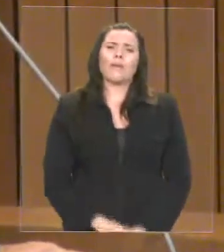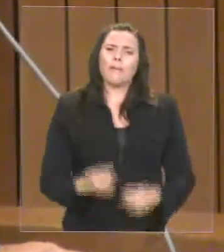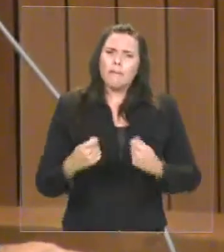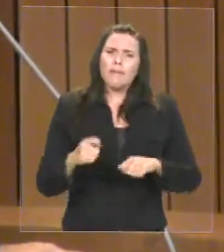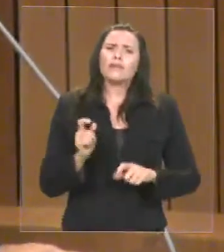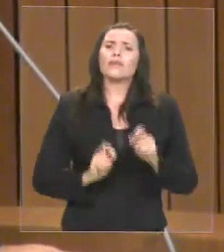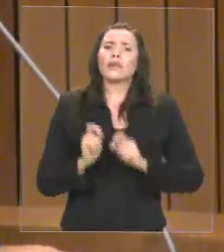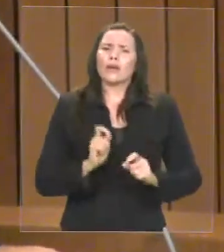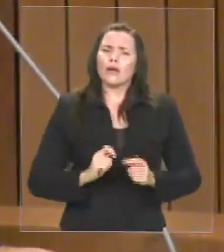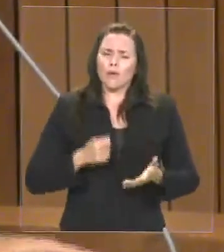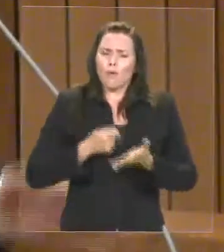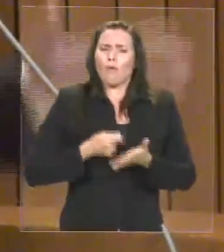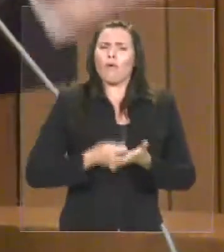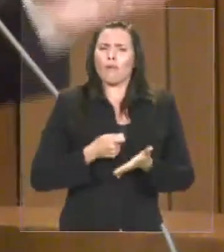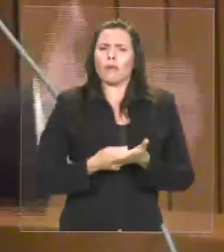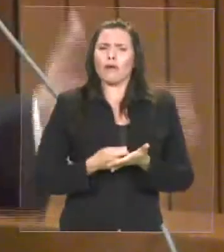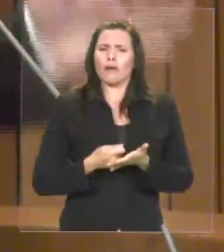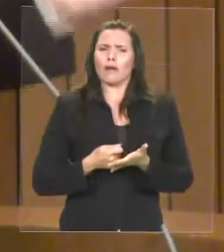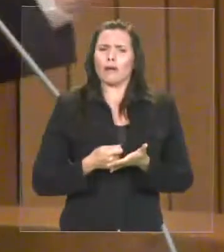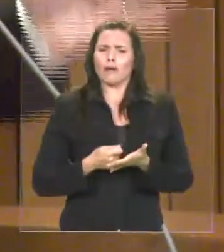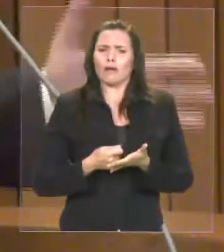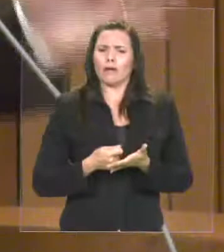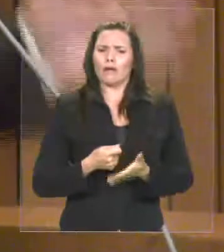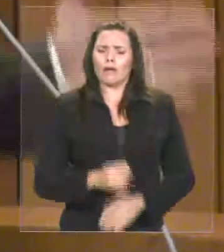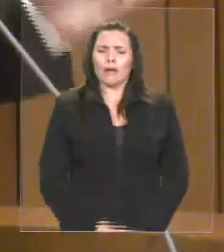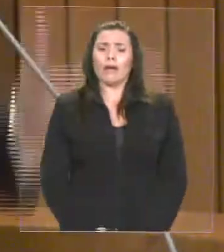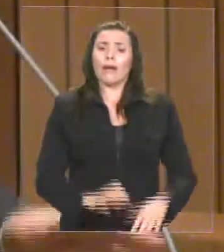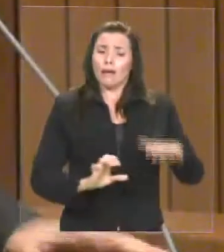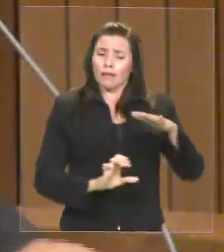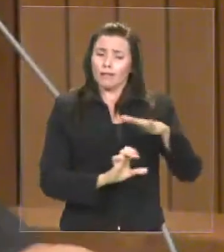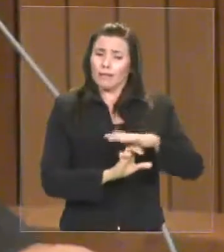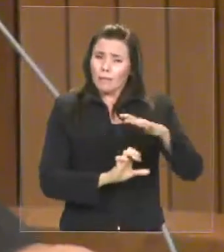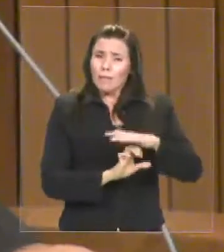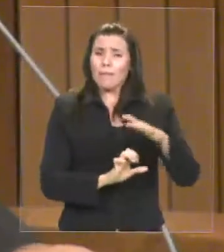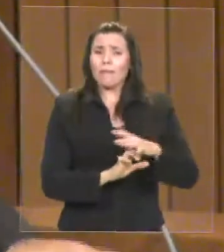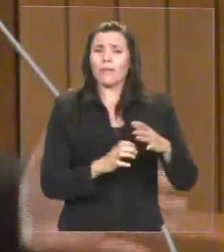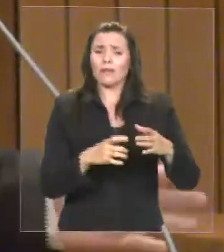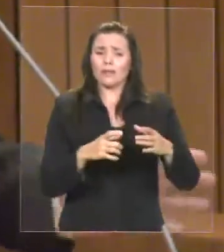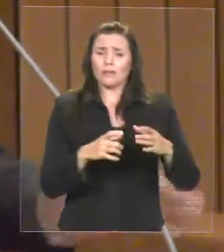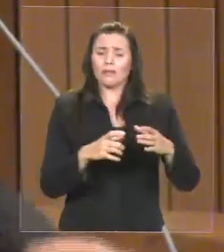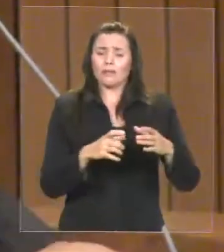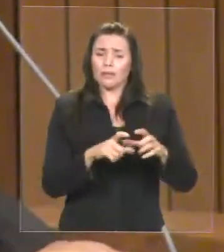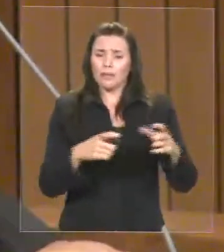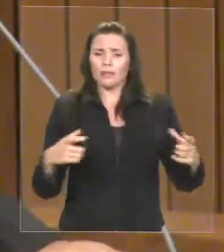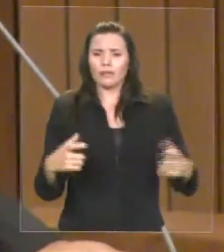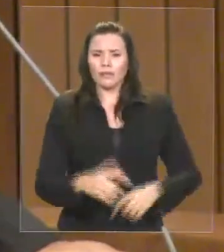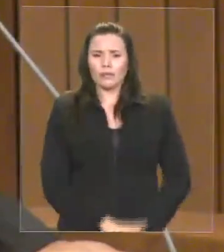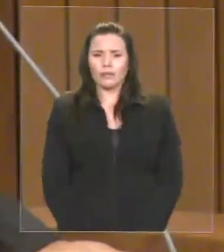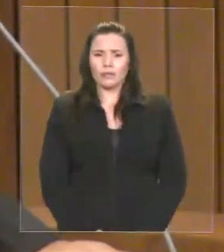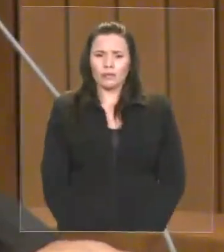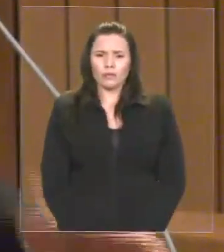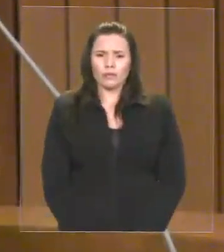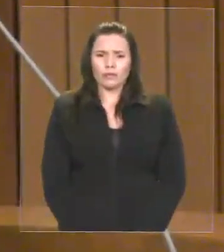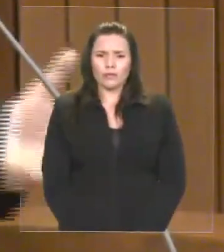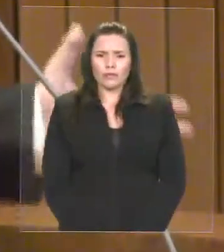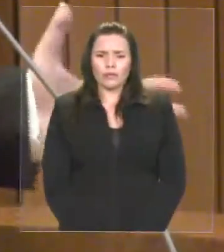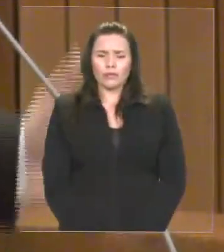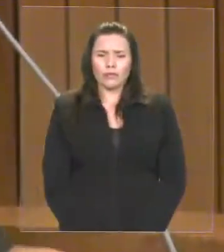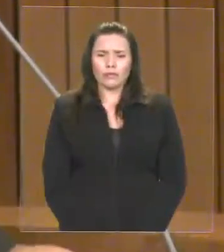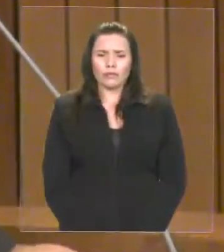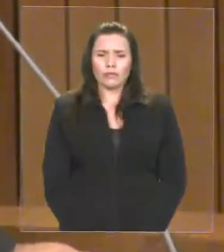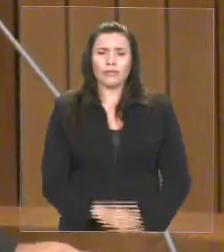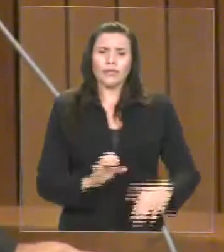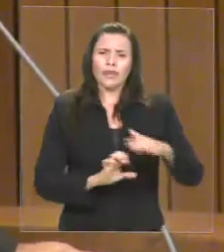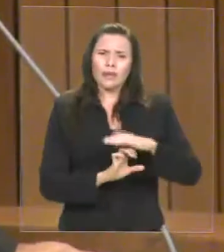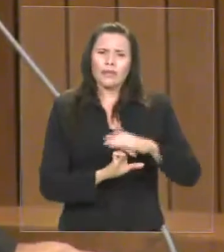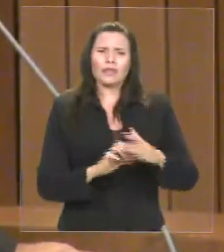jornalistas, uma empresa que tem mais de 100 milhões de capital, é uma grande fortuna? Para mim é,